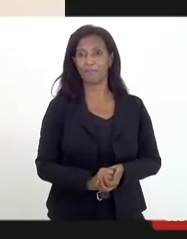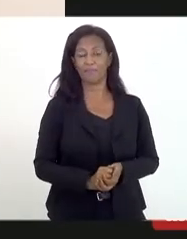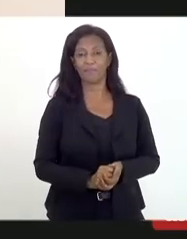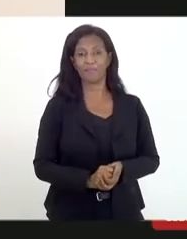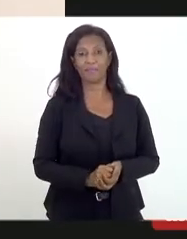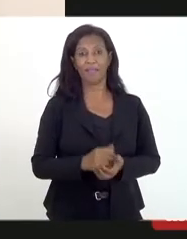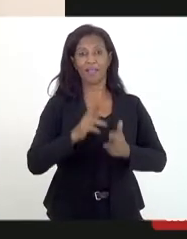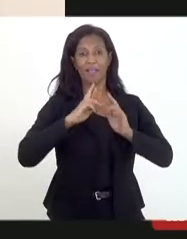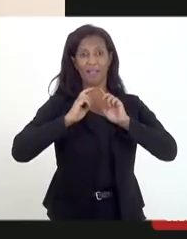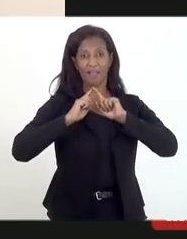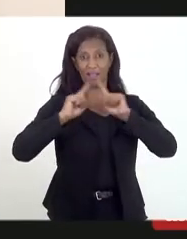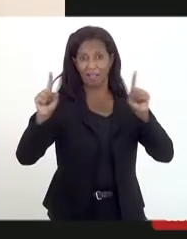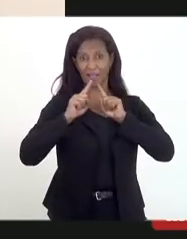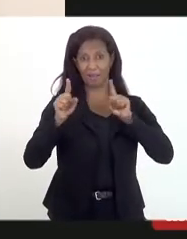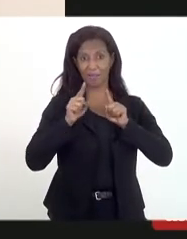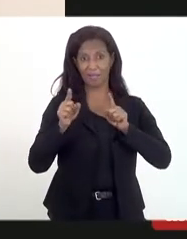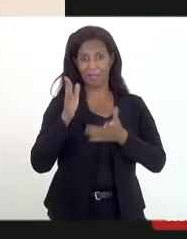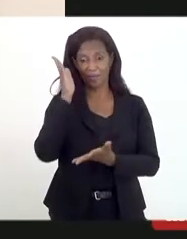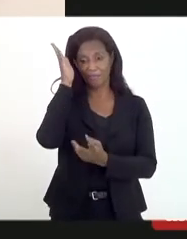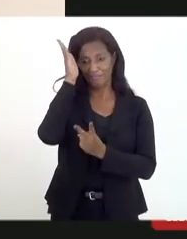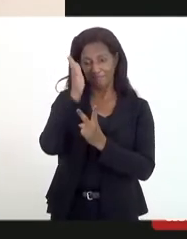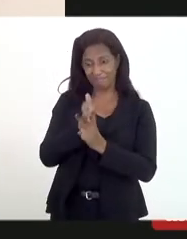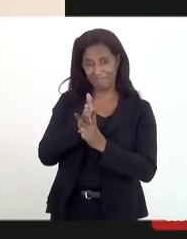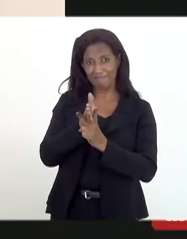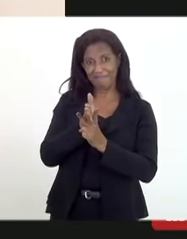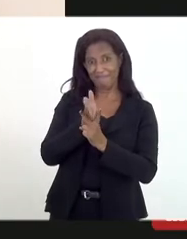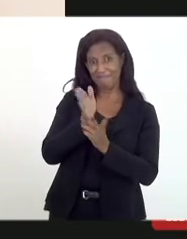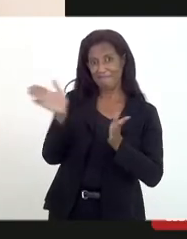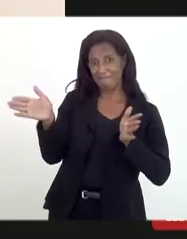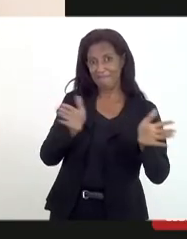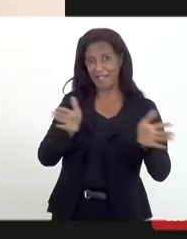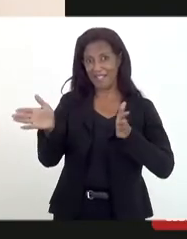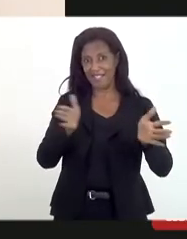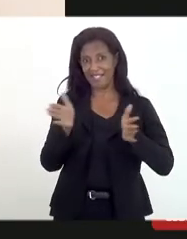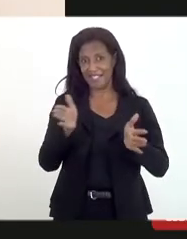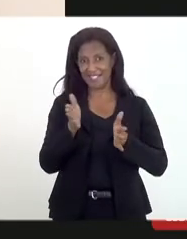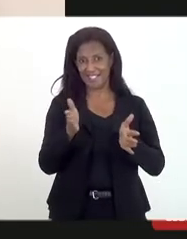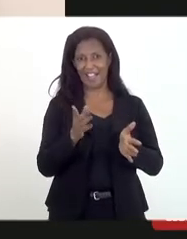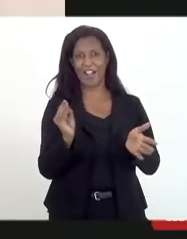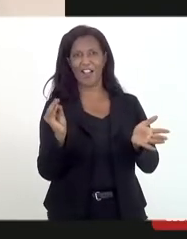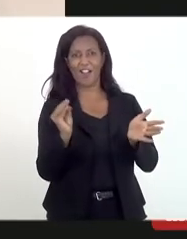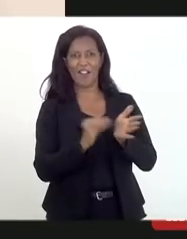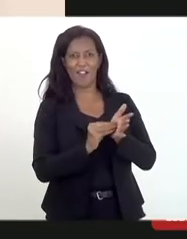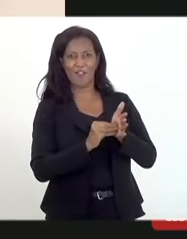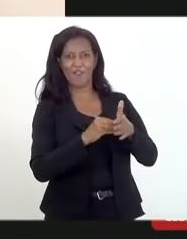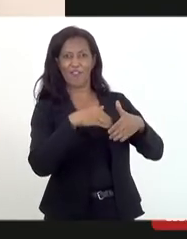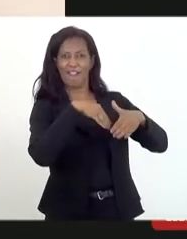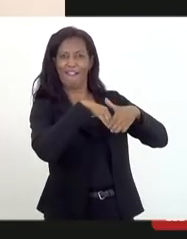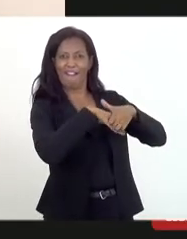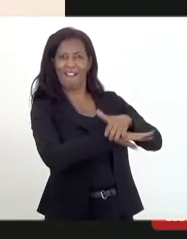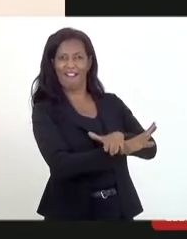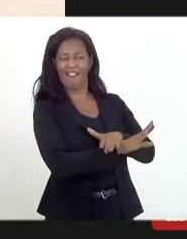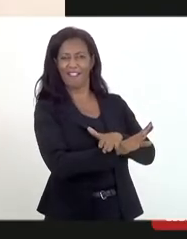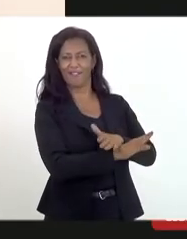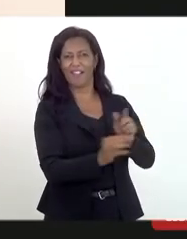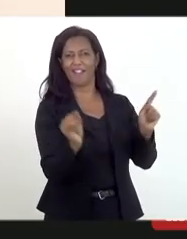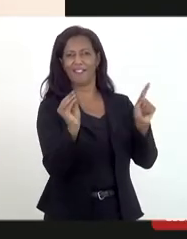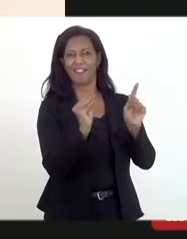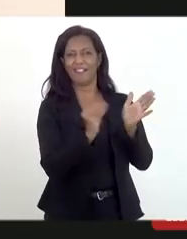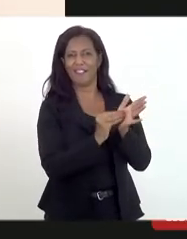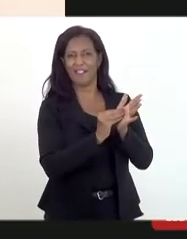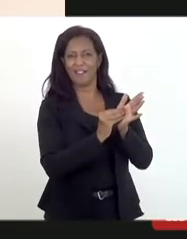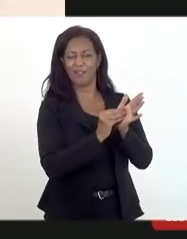parcial porque foi arquivada justamente quanto a essa parte da intolerância religiosa, da injúria qualificada.